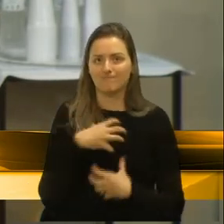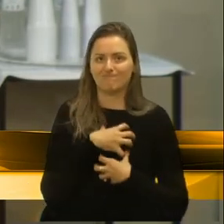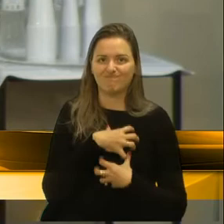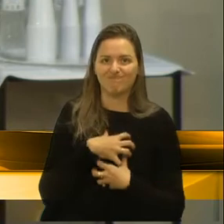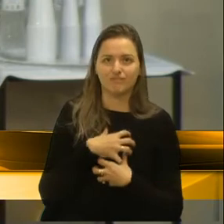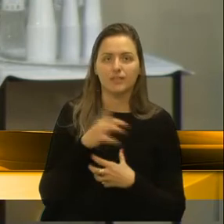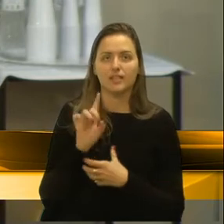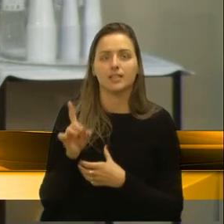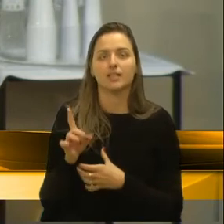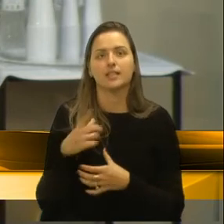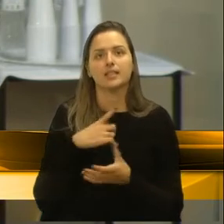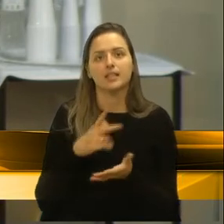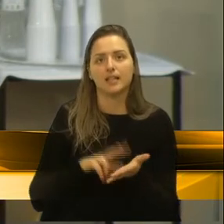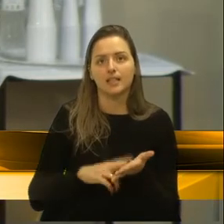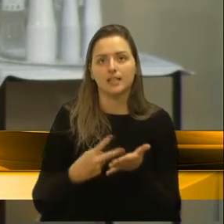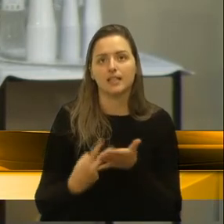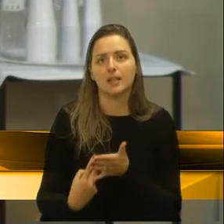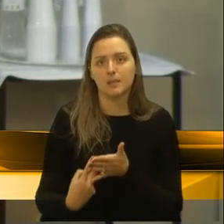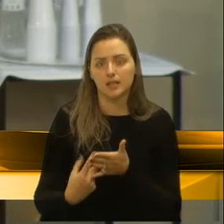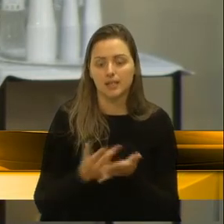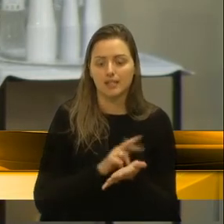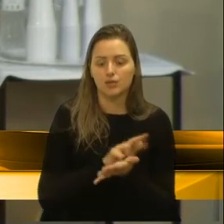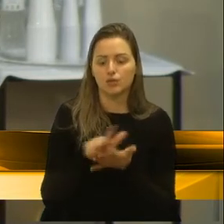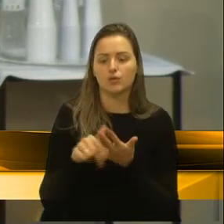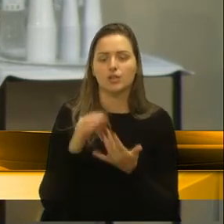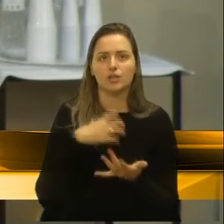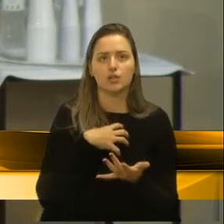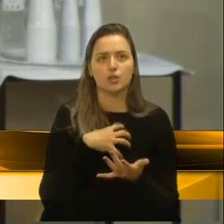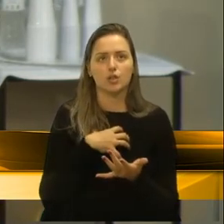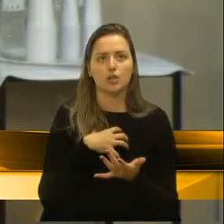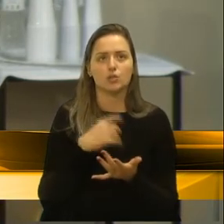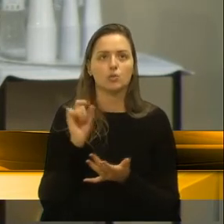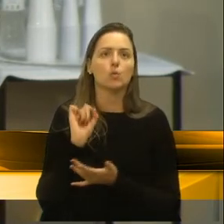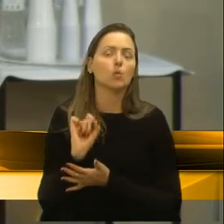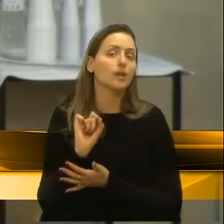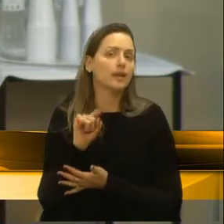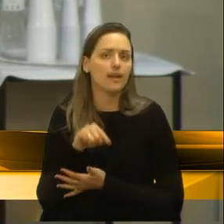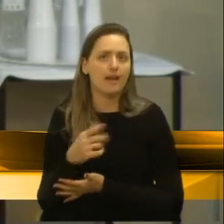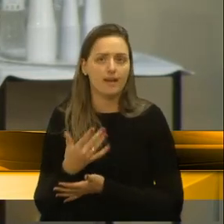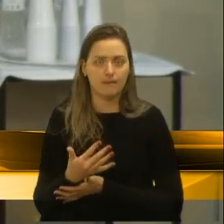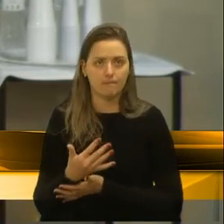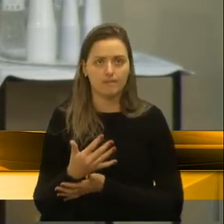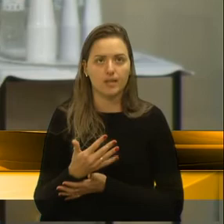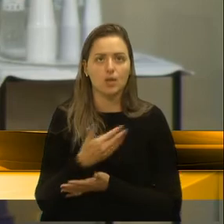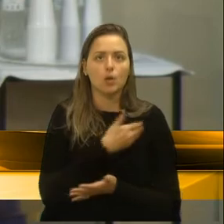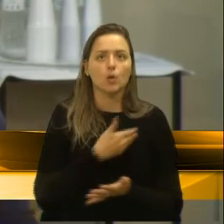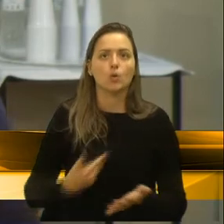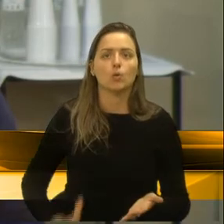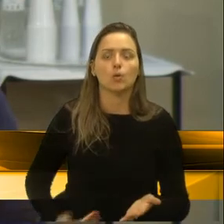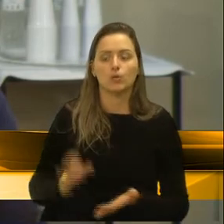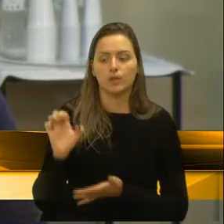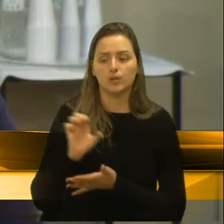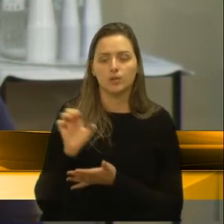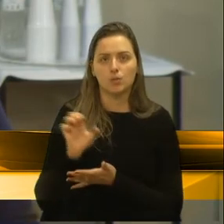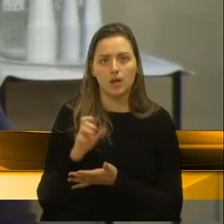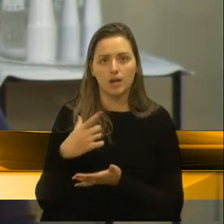diversos pontos. Um deles é seguinte, o governador recebe